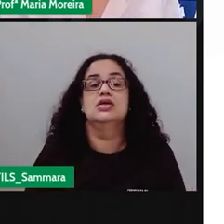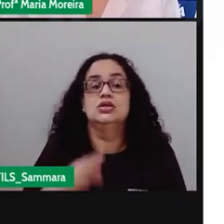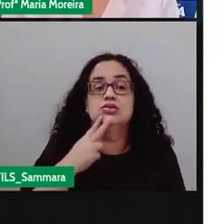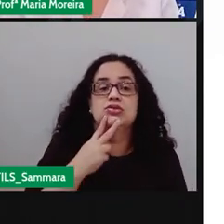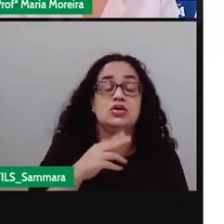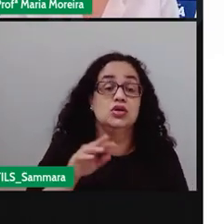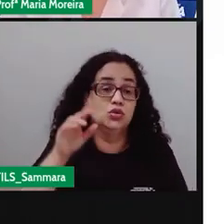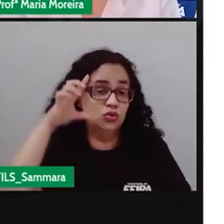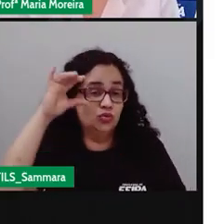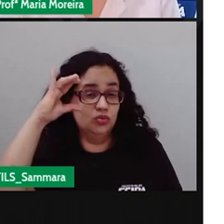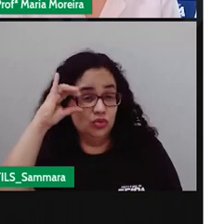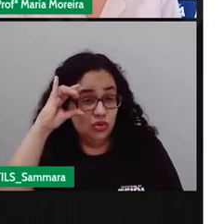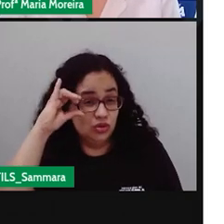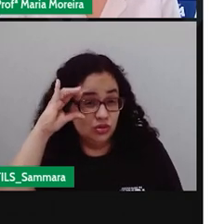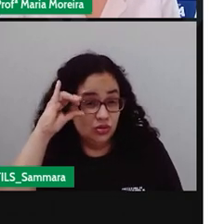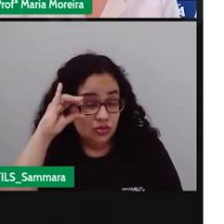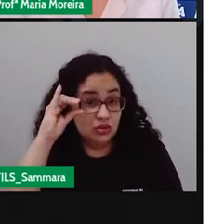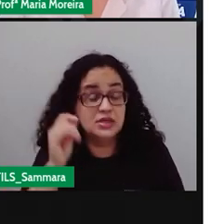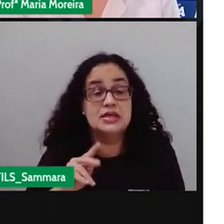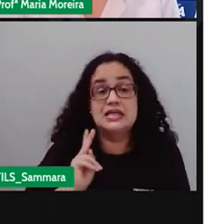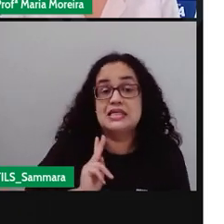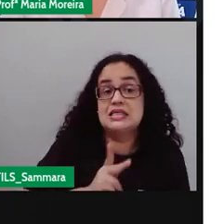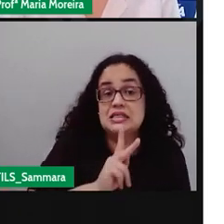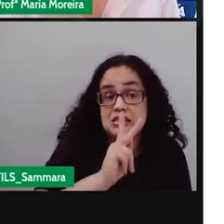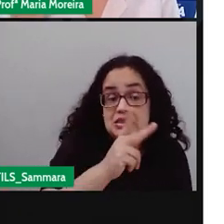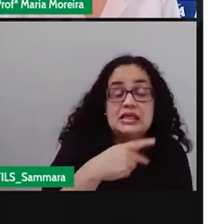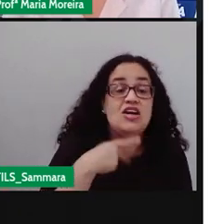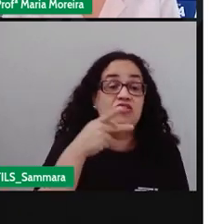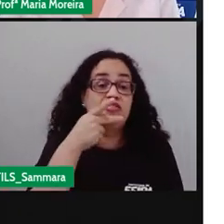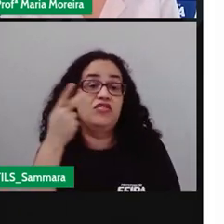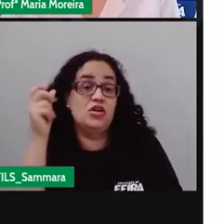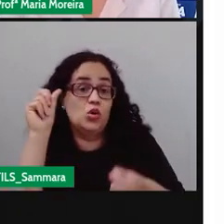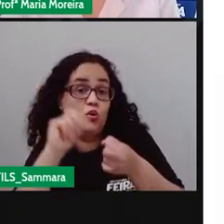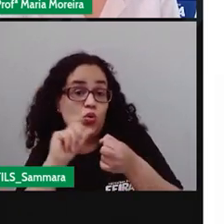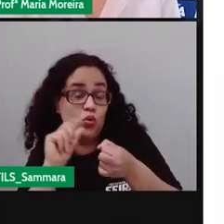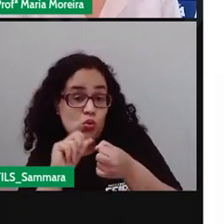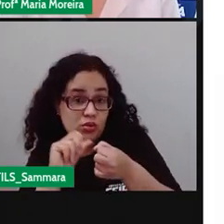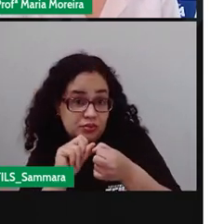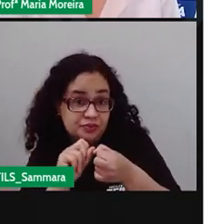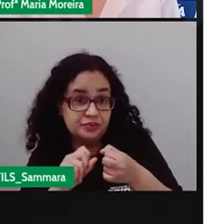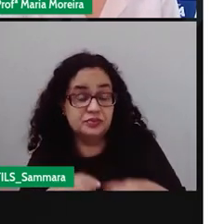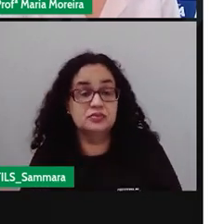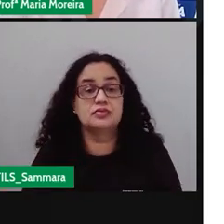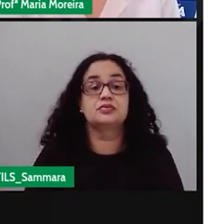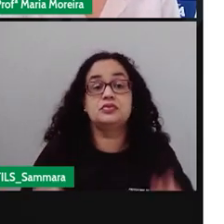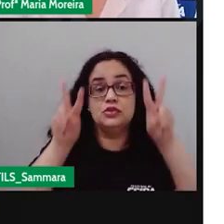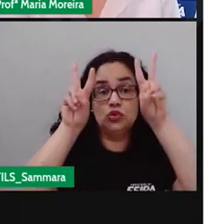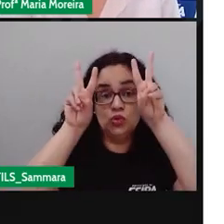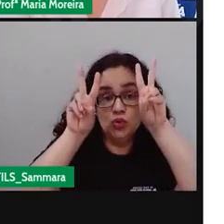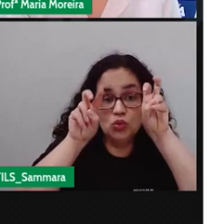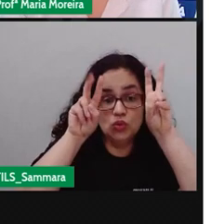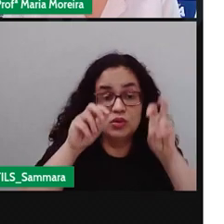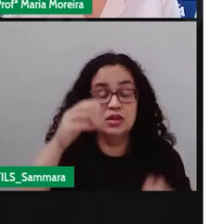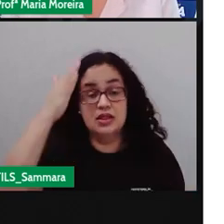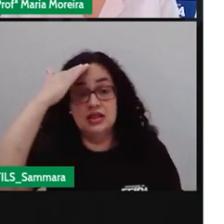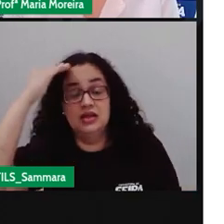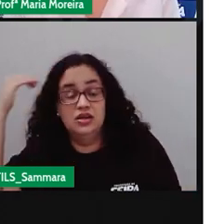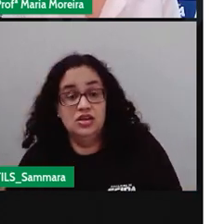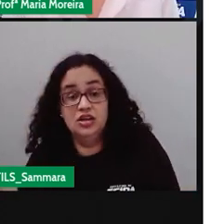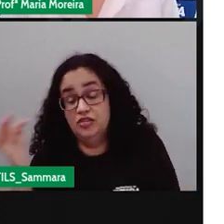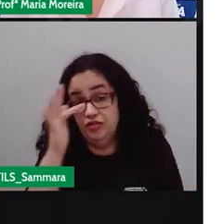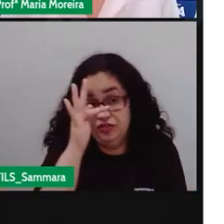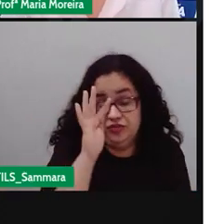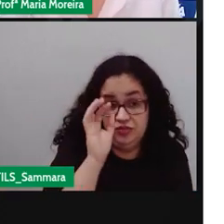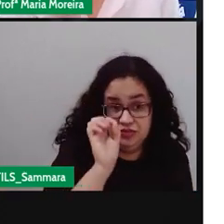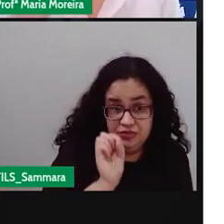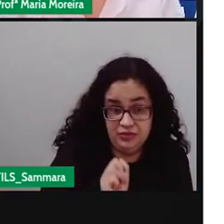Instagram, no Twitter, é uma pessoa que está sempre muito antenada e que está fazendo aí quadros, né? Sobre as lendas de Feira de Sandana.